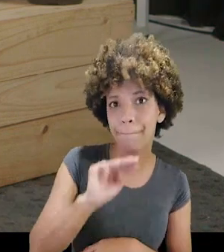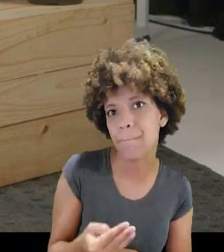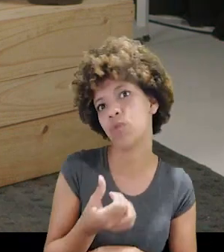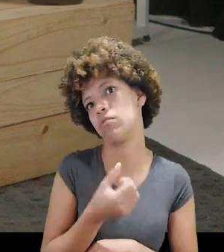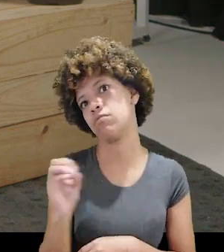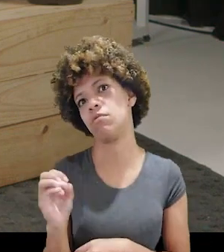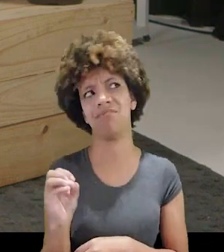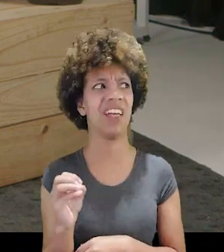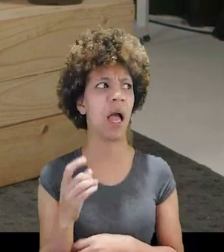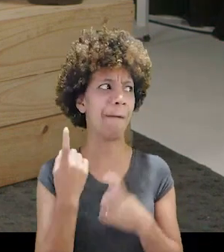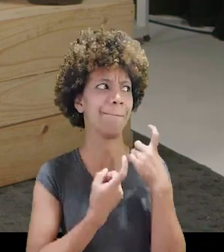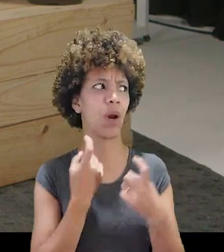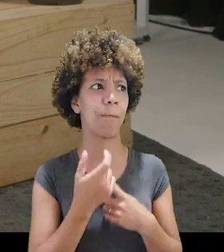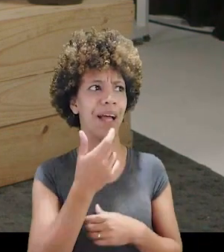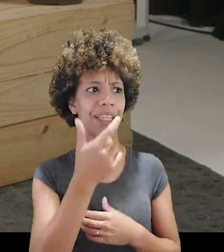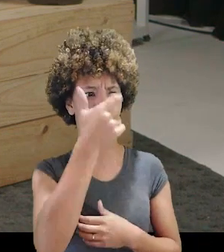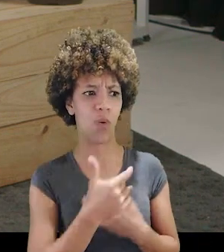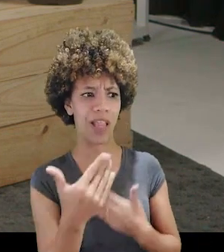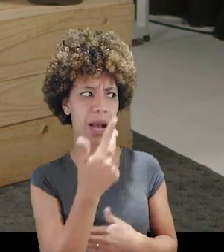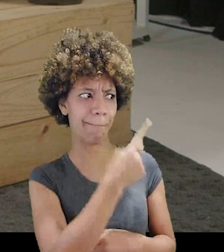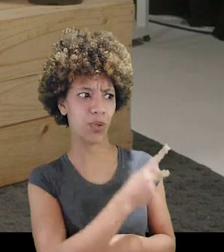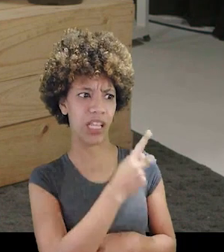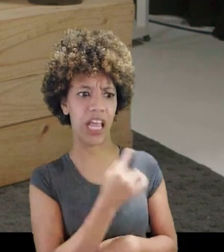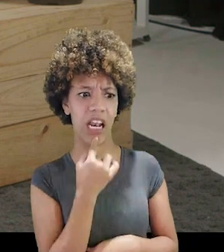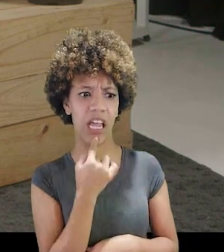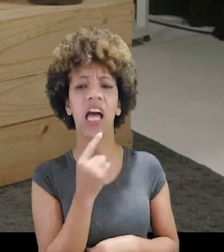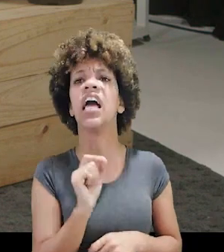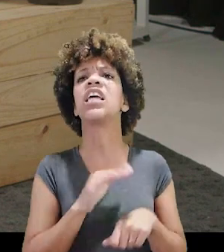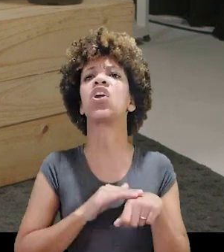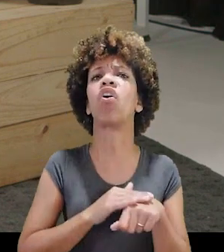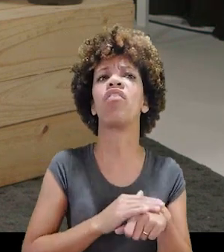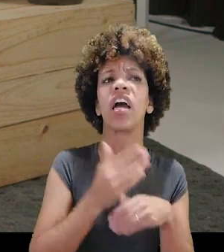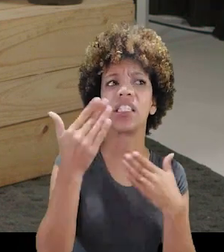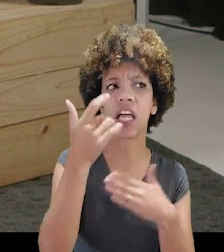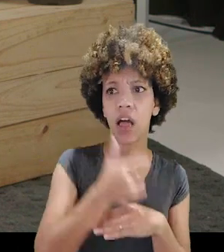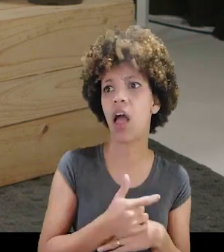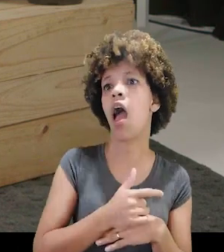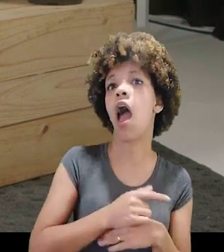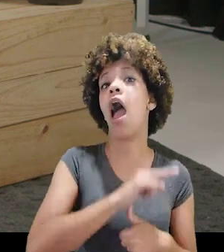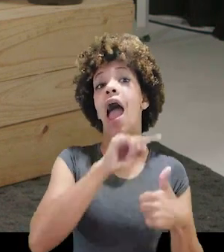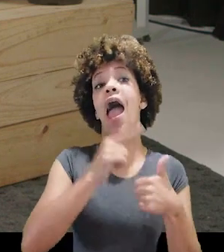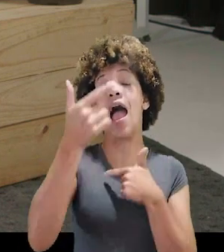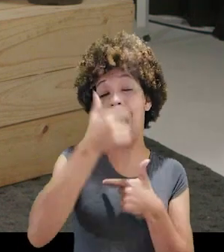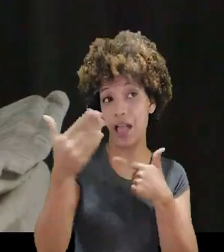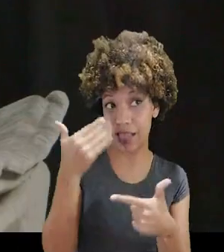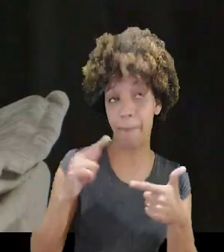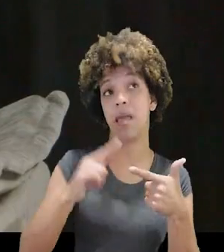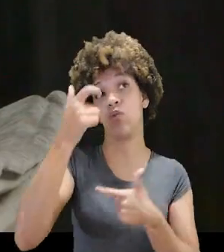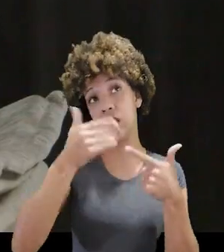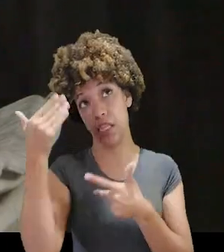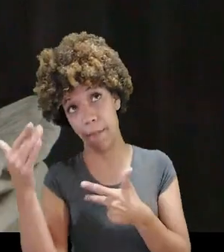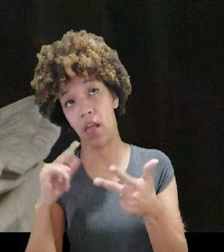questões. E eu estou preocupado agora com a terapeuta dela. Por quê? Quem que fala com a terapeuta dela? A terapeuta da terapeuta dela. É o inception de terapeuta.